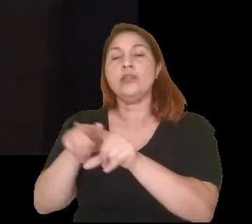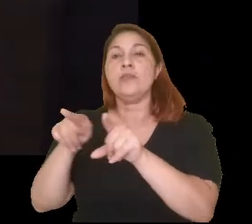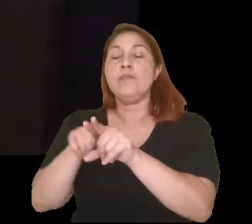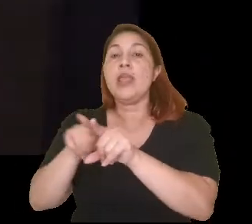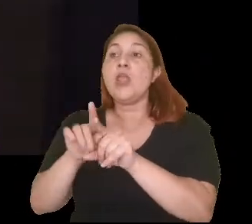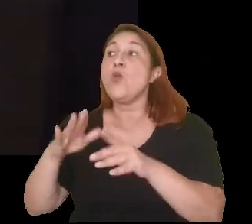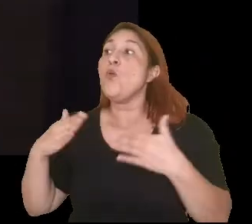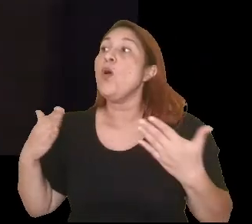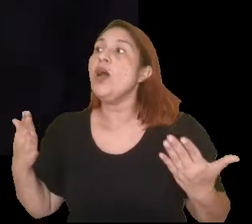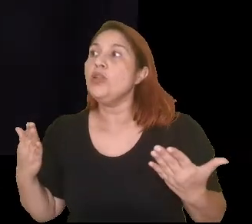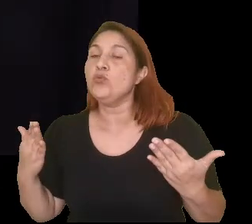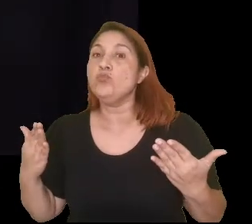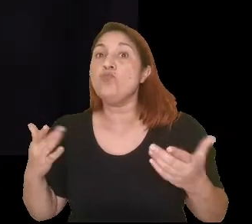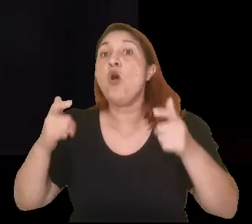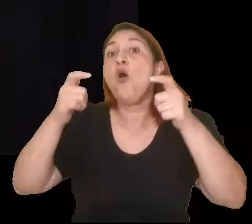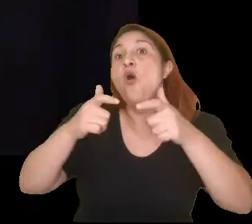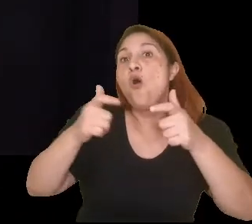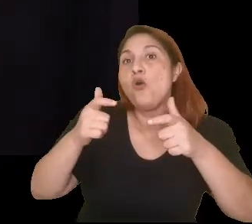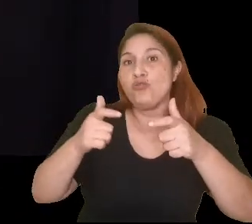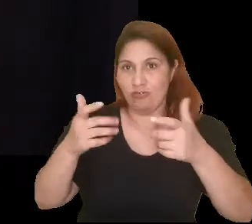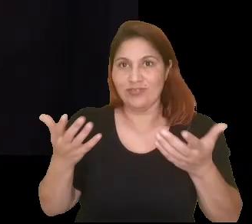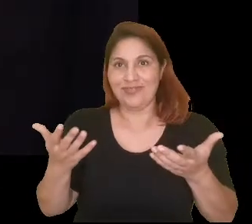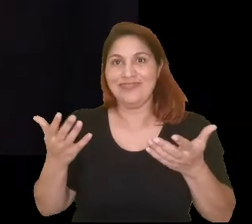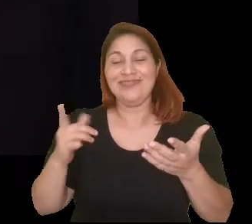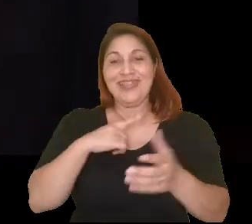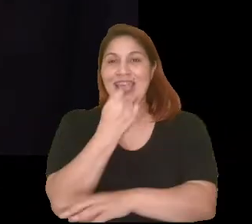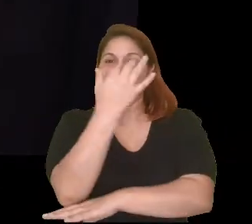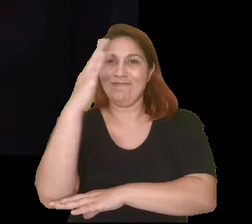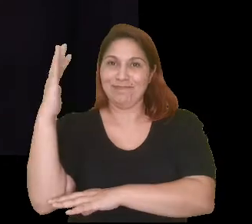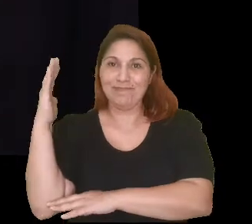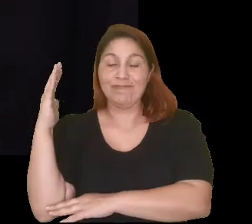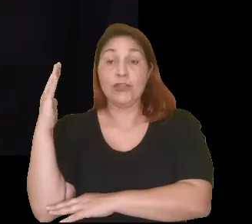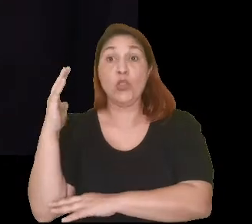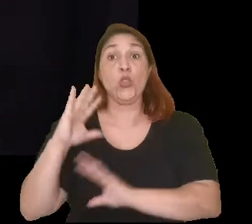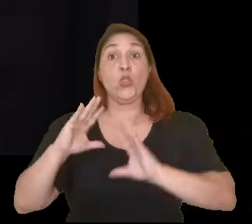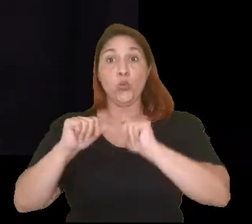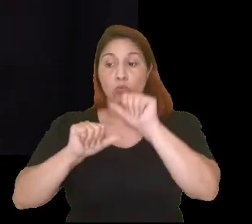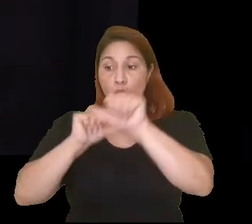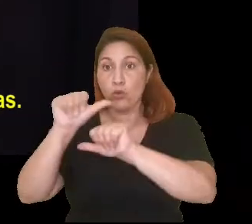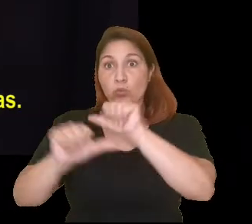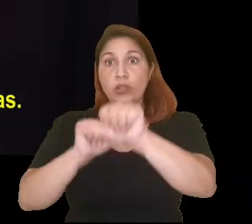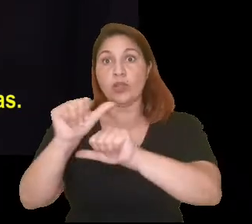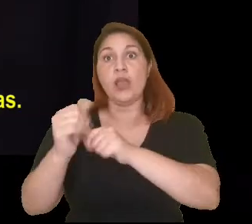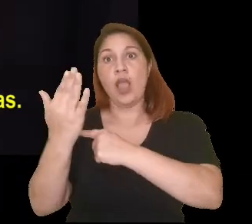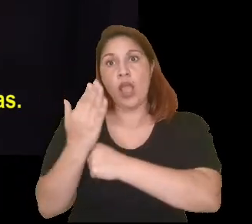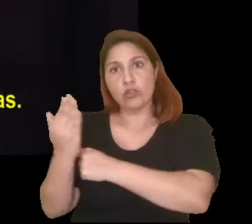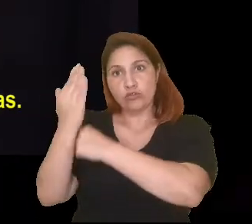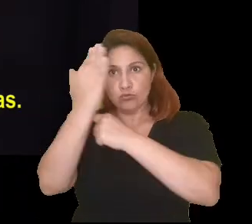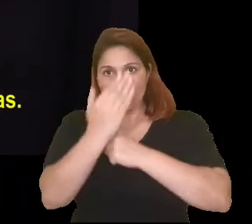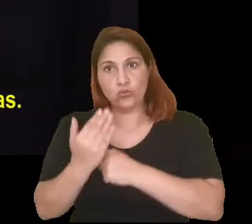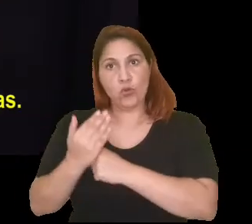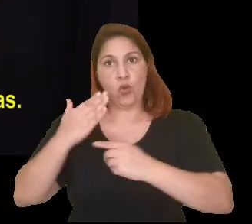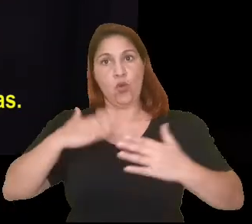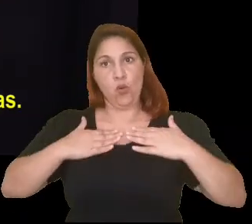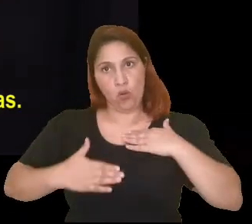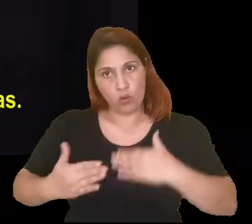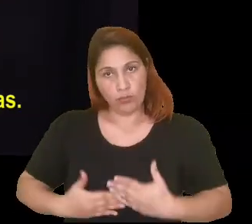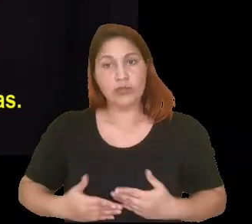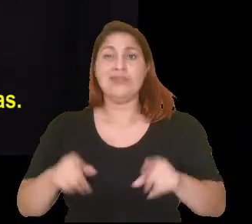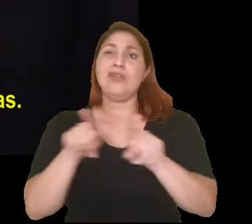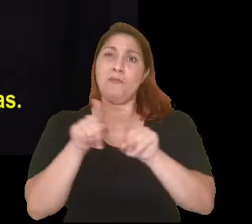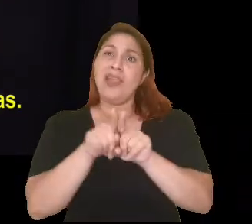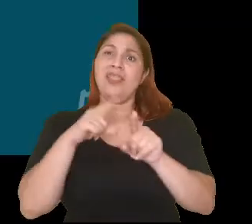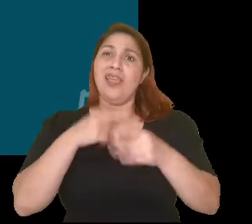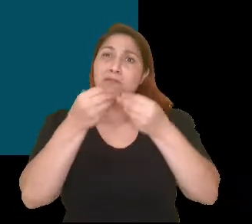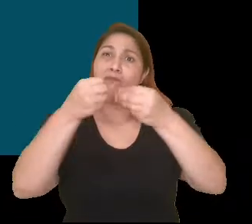quando e onde queremos. Toda a nossa cultura alimentar trouxe evoluções para o nosso organismo, mas também trouxe prejuízos em